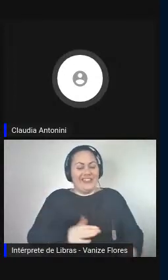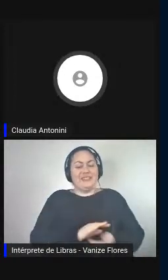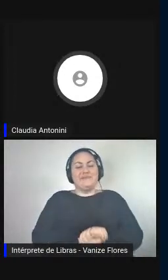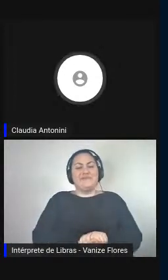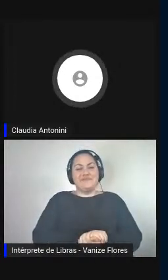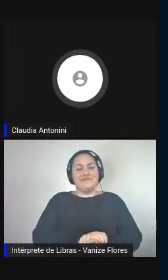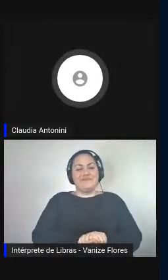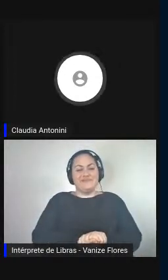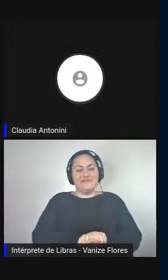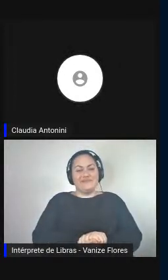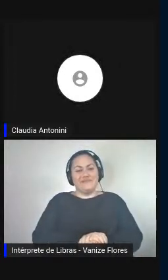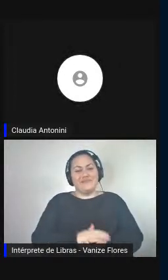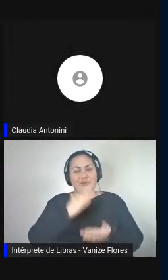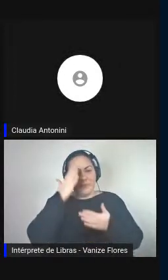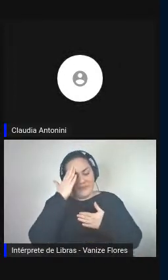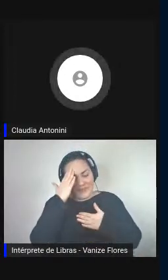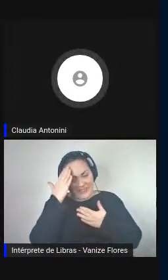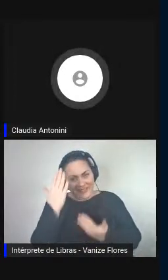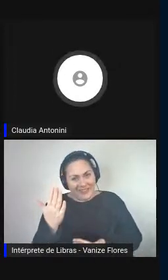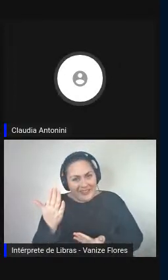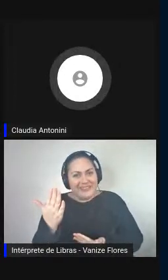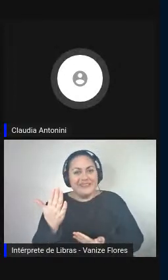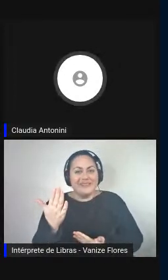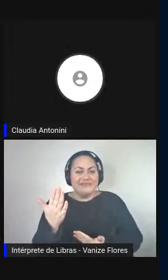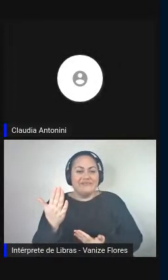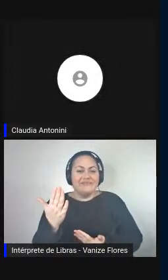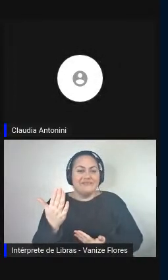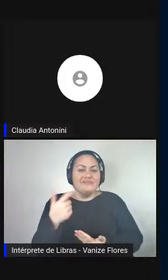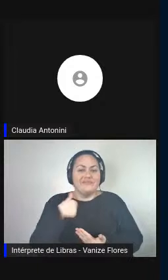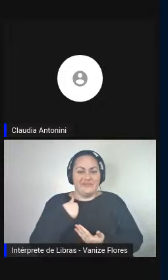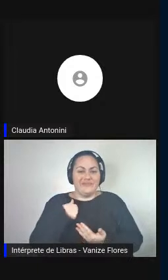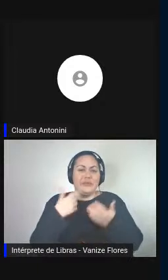Obrigada, então. eu gostaria